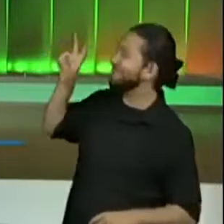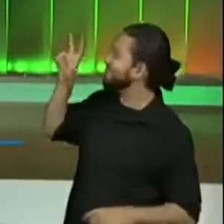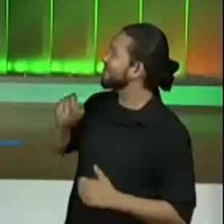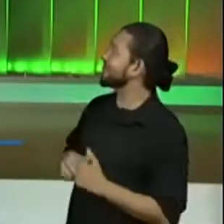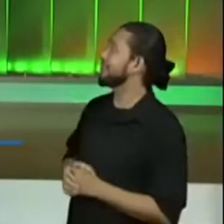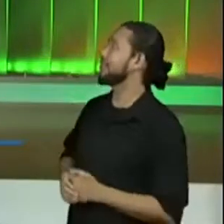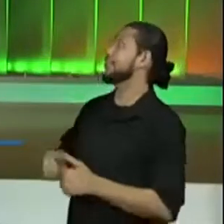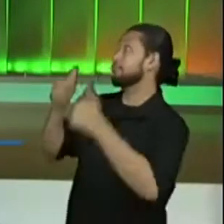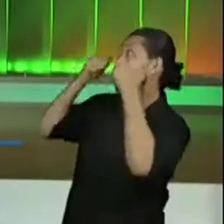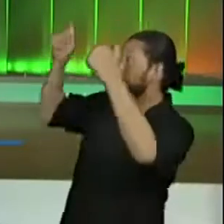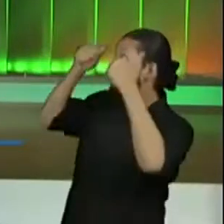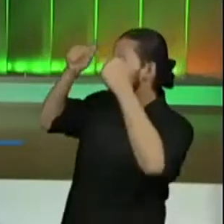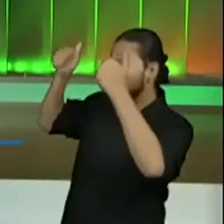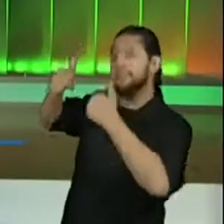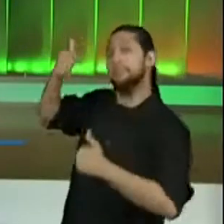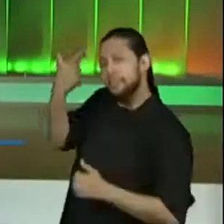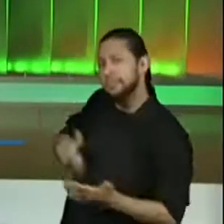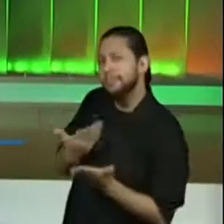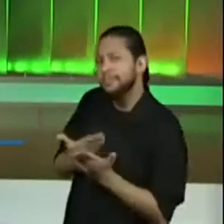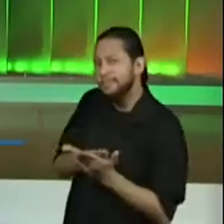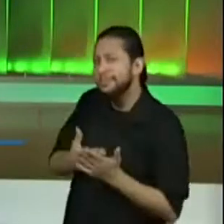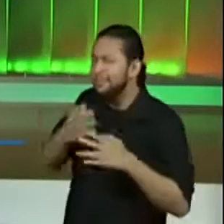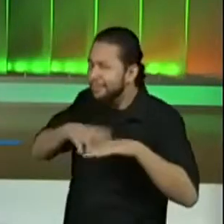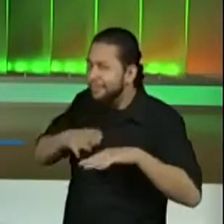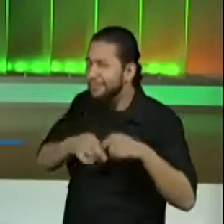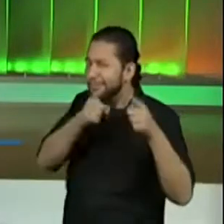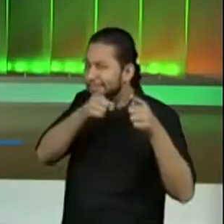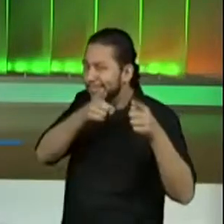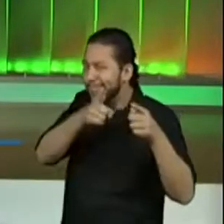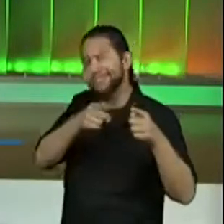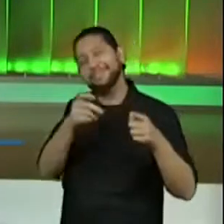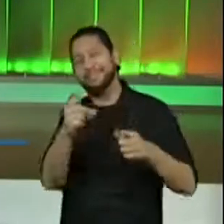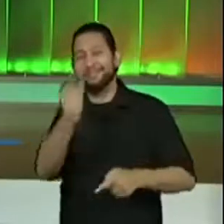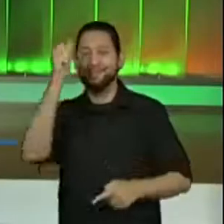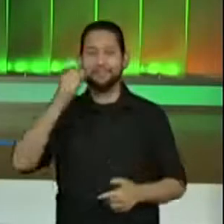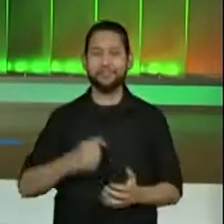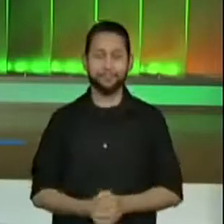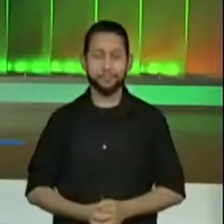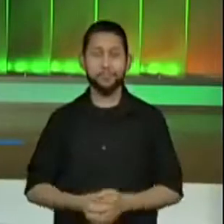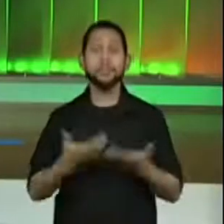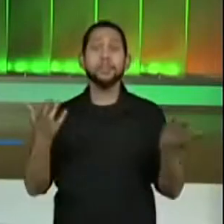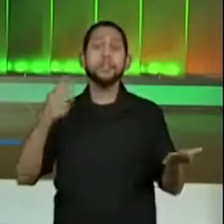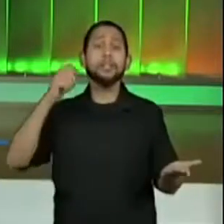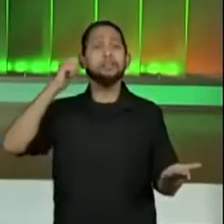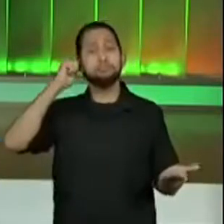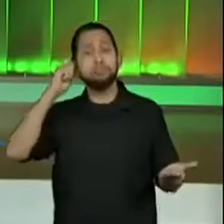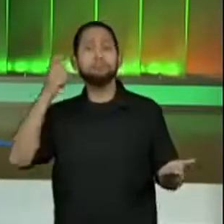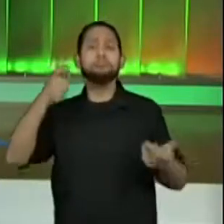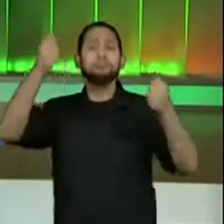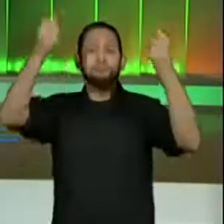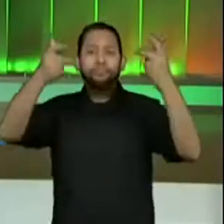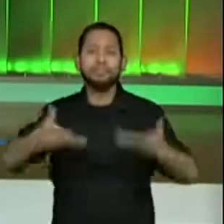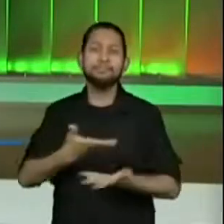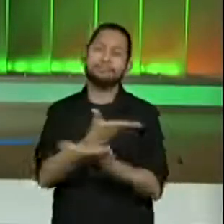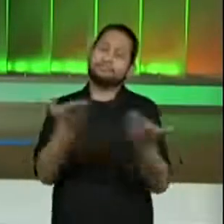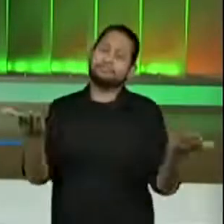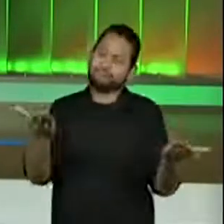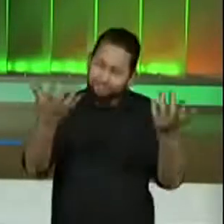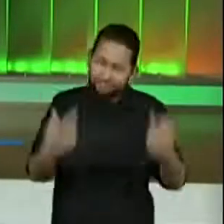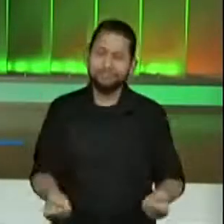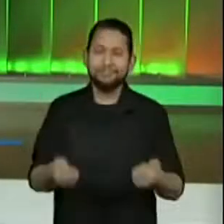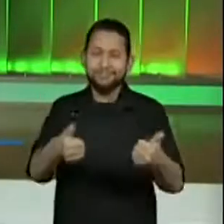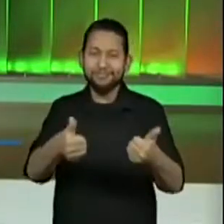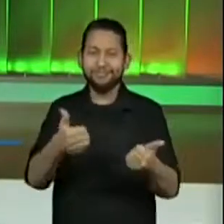mais uma aula de matemática? Sim! Bora, bora. Se o Andrei falou, está falado, vamos começar,